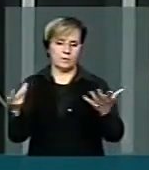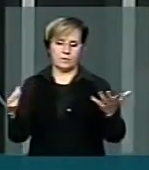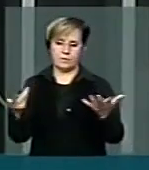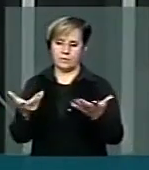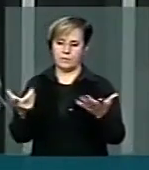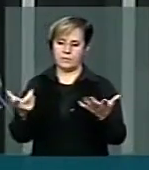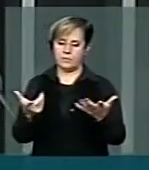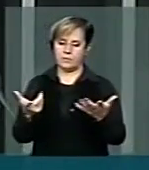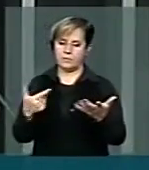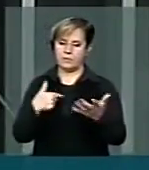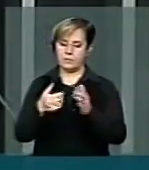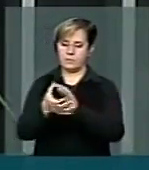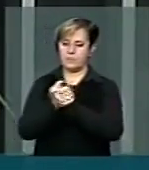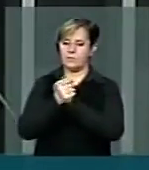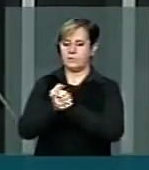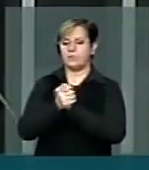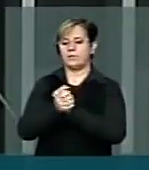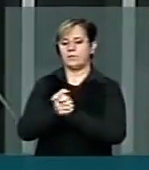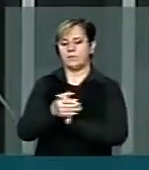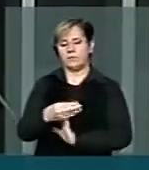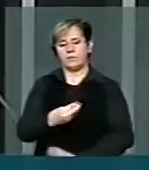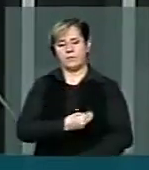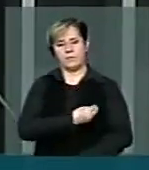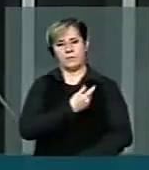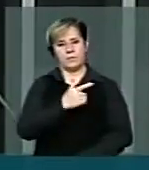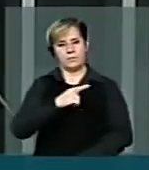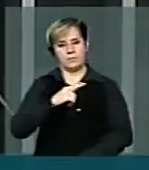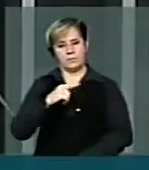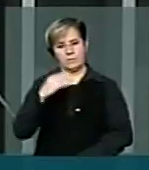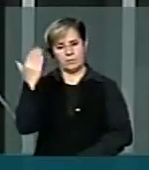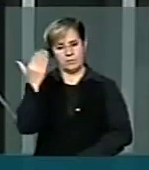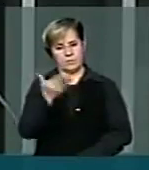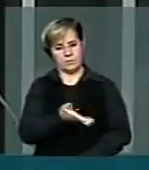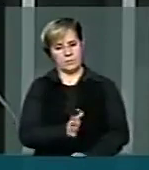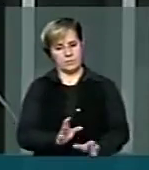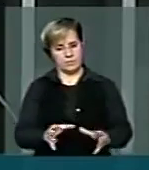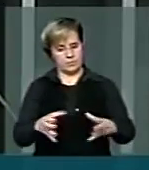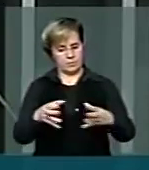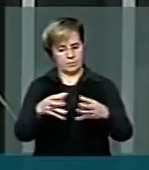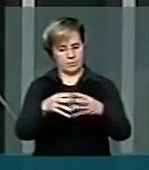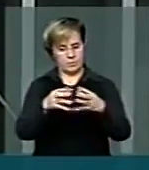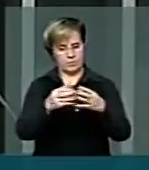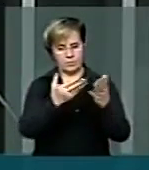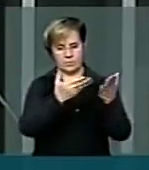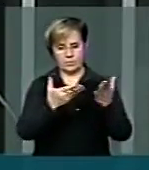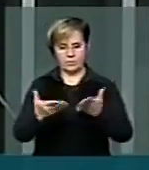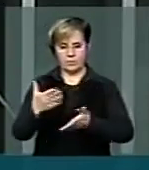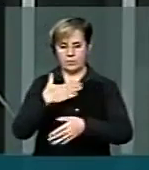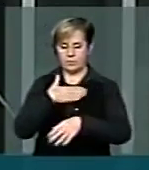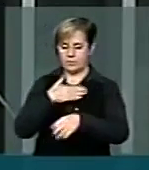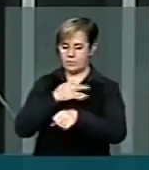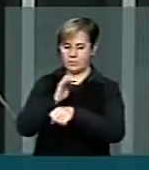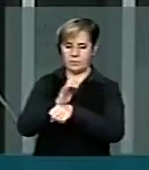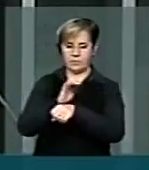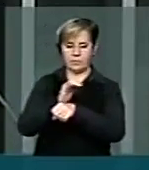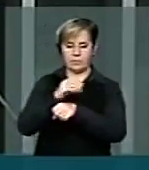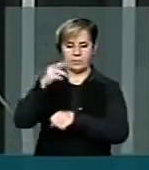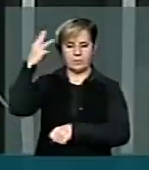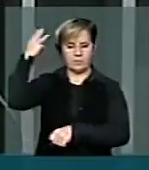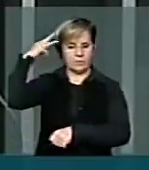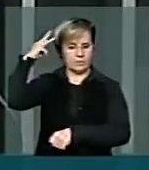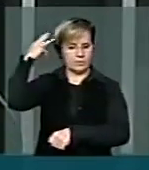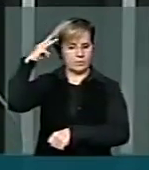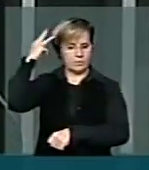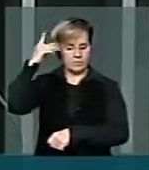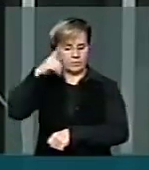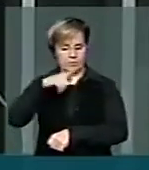a presença de uma delegação do meu estado, meu querido estado do Maranhão, que